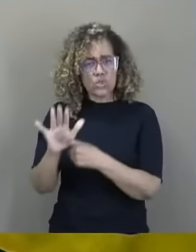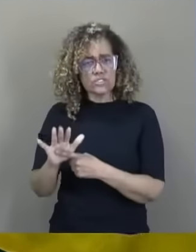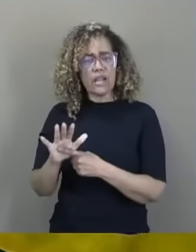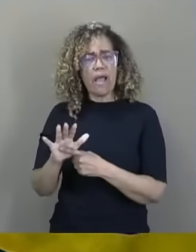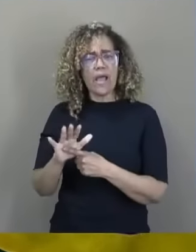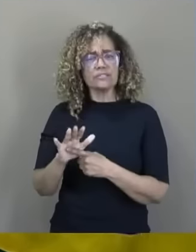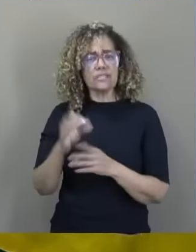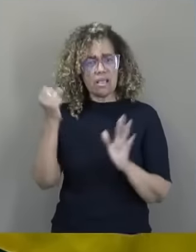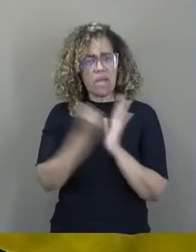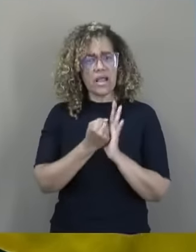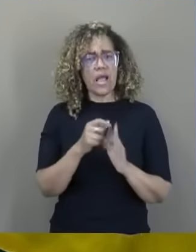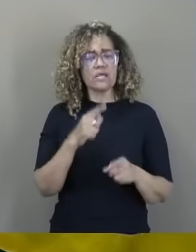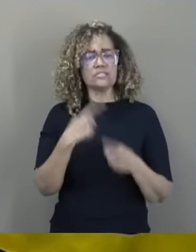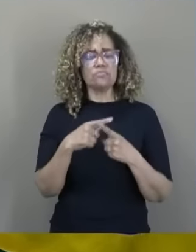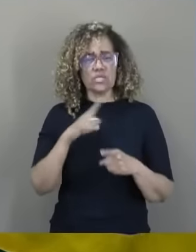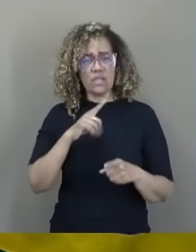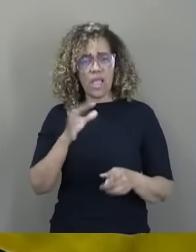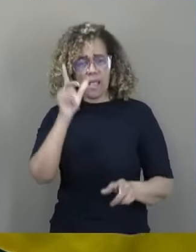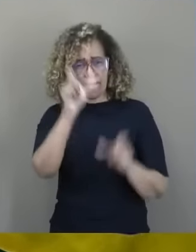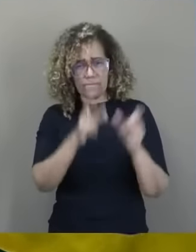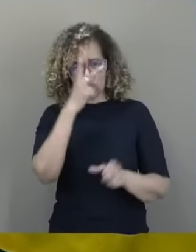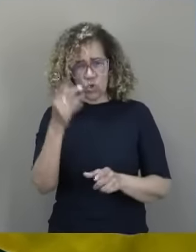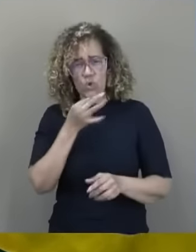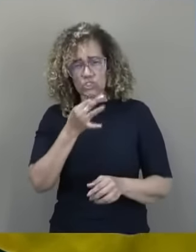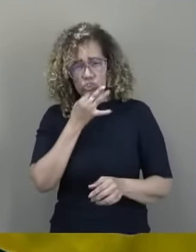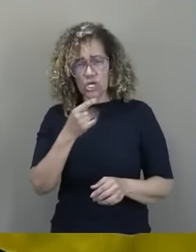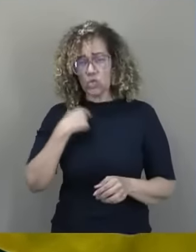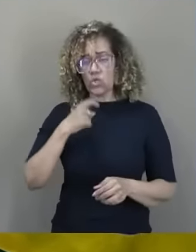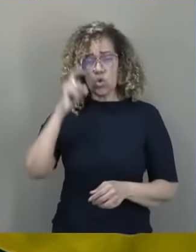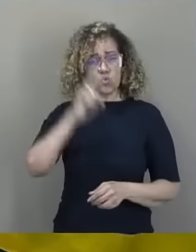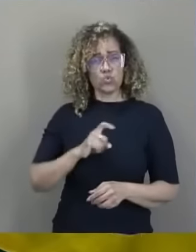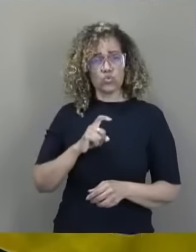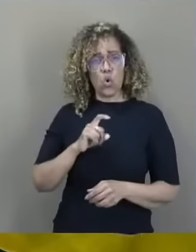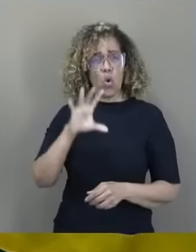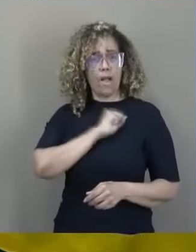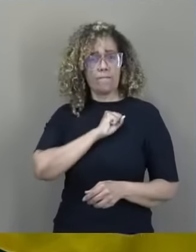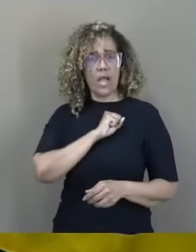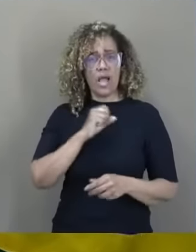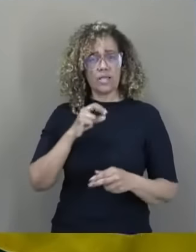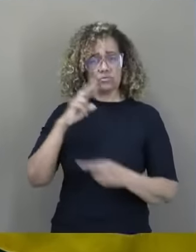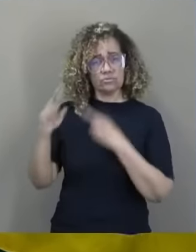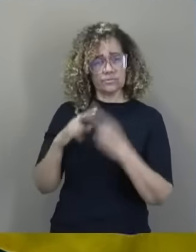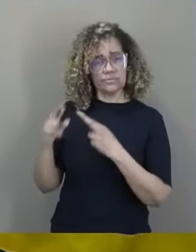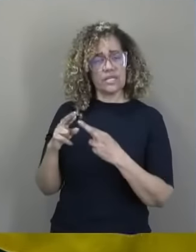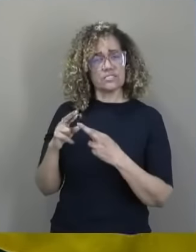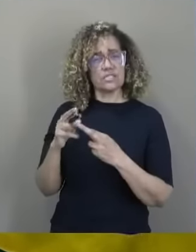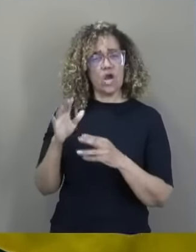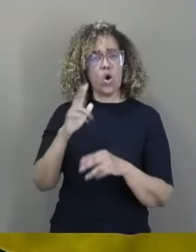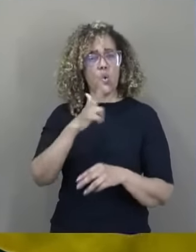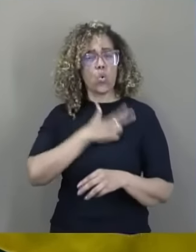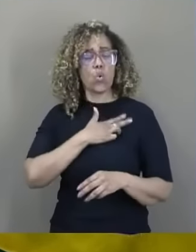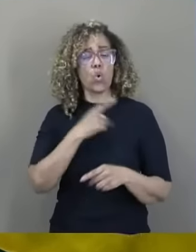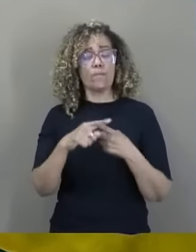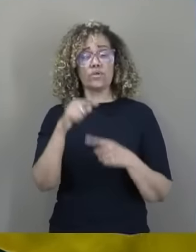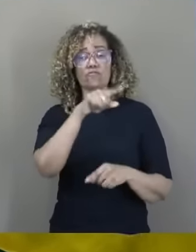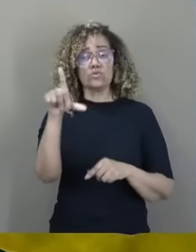marcasse ele, porque eu vejo algumas pessoas criticando, que fala, me criticando que eu não sou aliado do Lula, não serei aliado do Lula, mas sou aliado de vocês, povo. Até porque vocês que